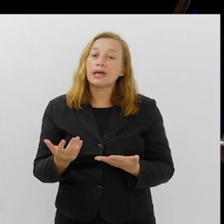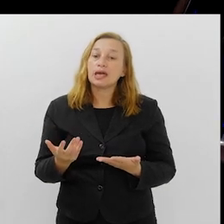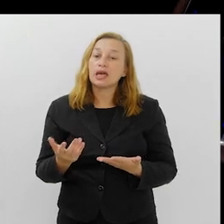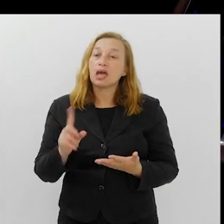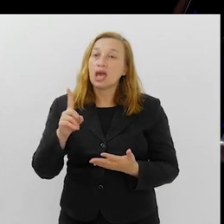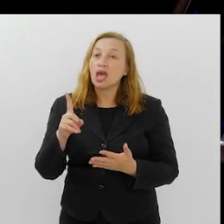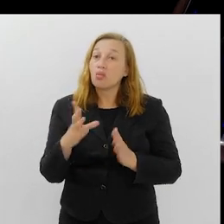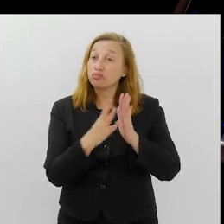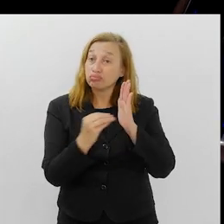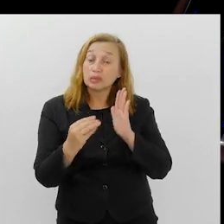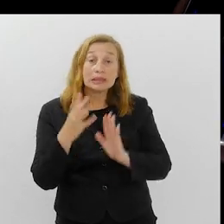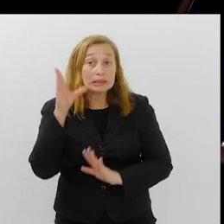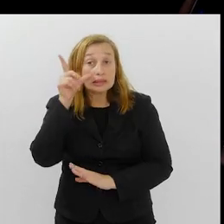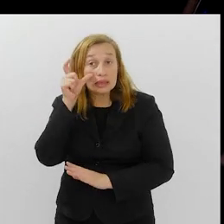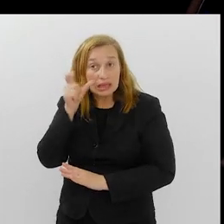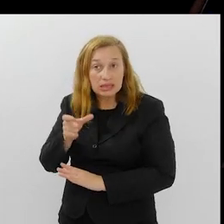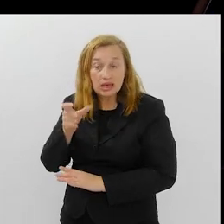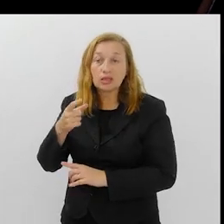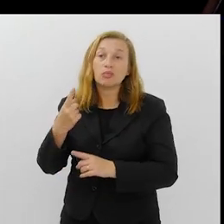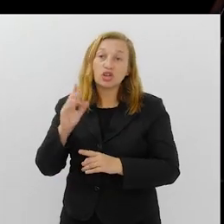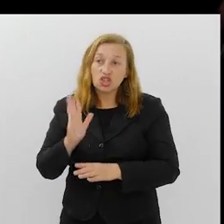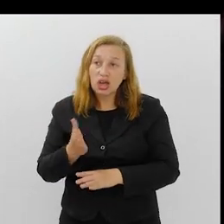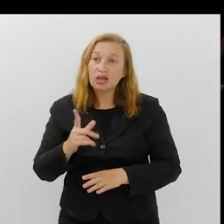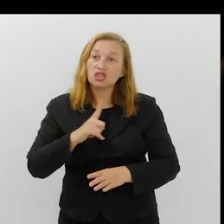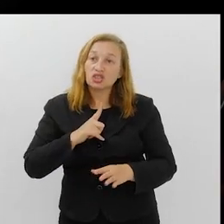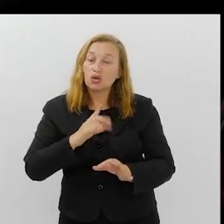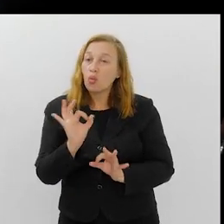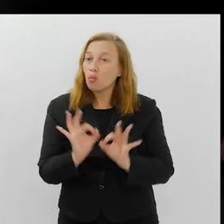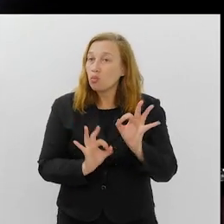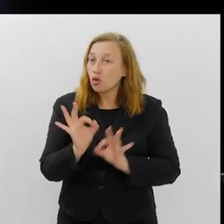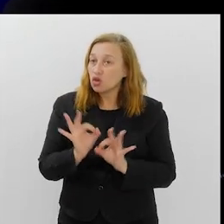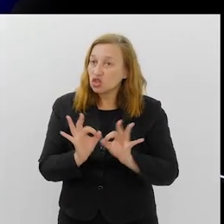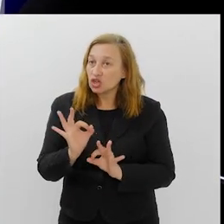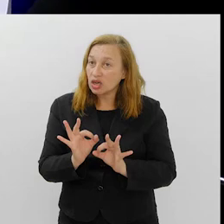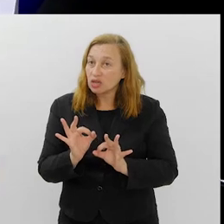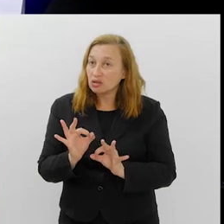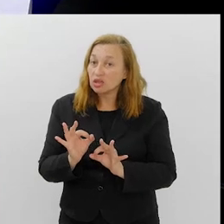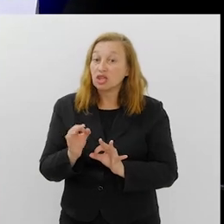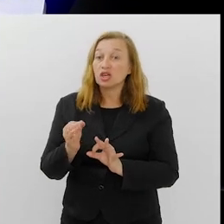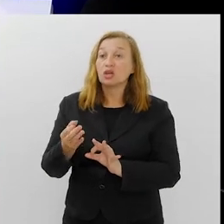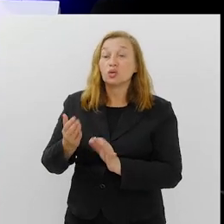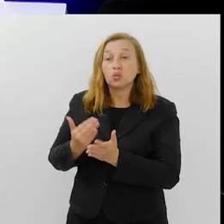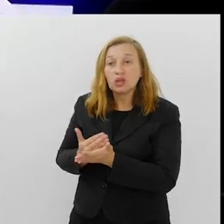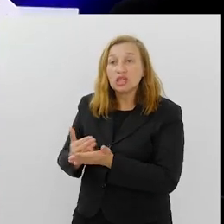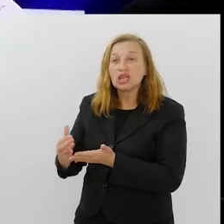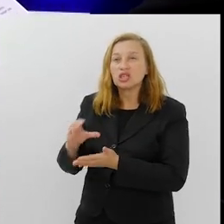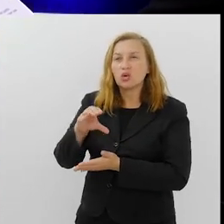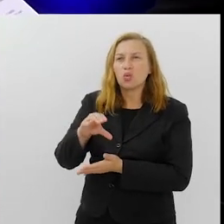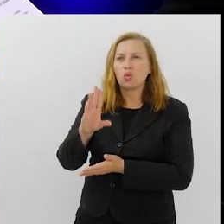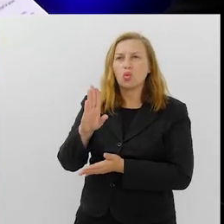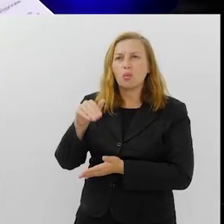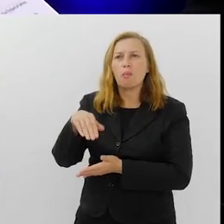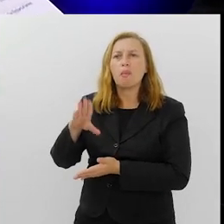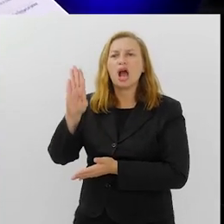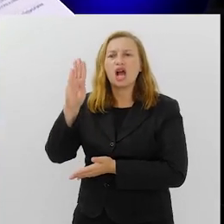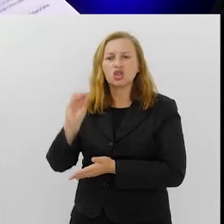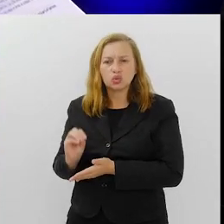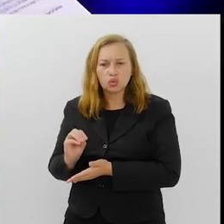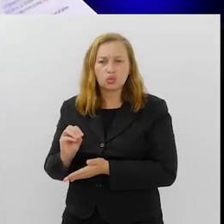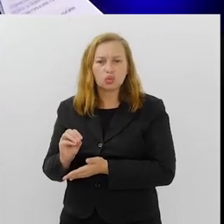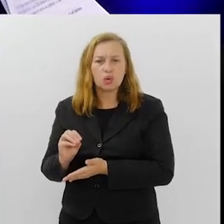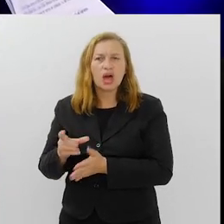é um exemplo muito interessante porque eles já vinham com esse projeto já desde que eles estavam na Cubango, ou pelo menos até antes da Cubango, a